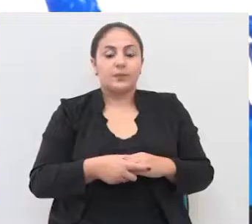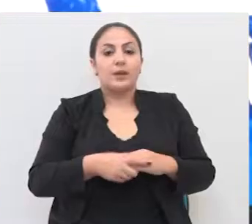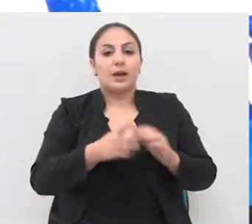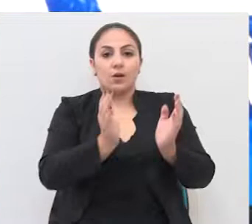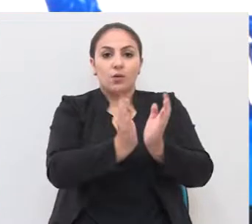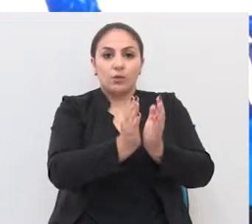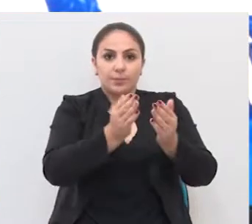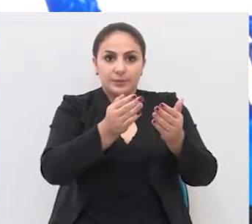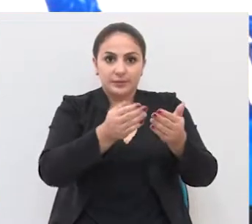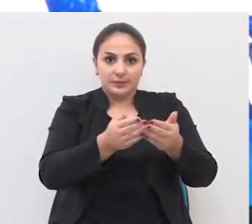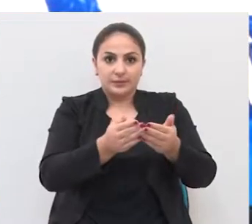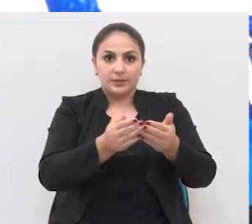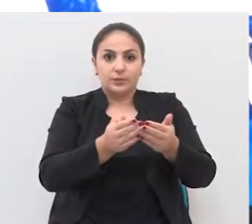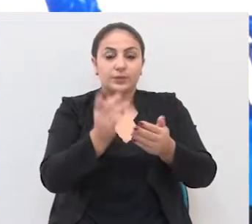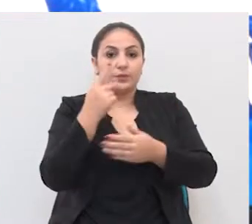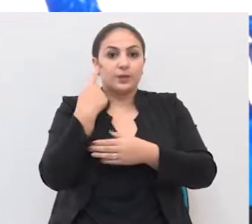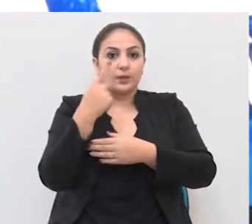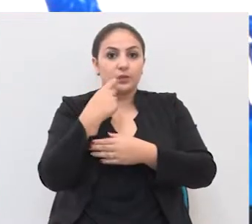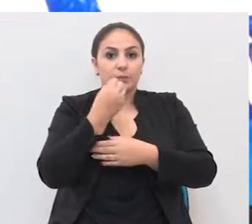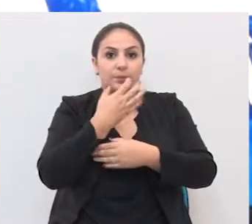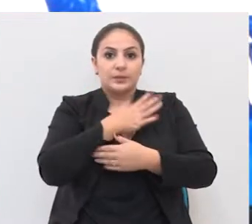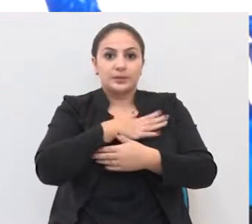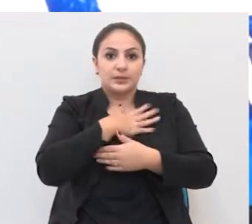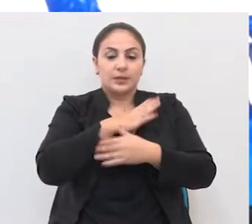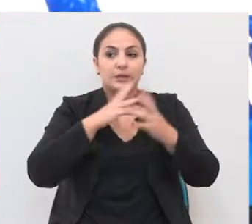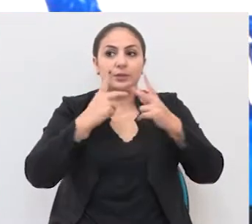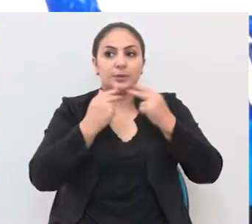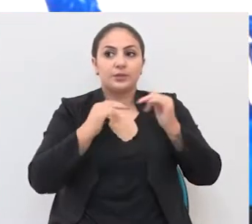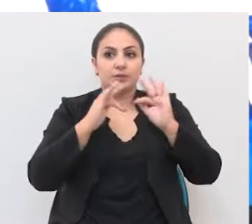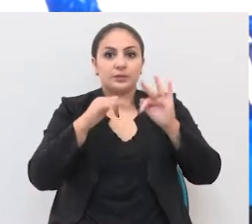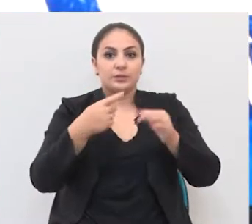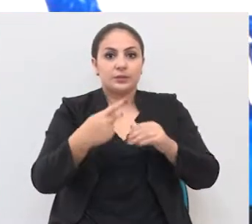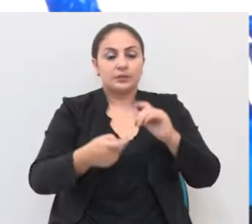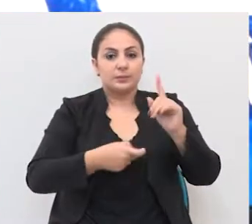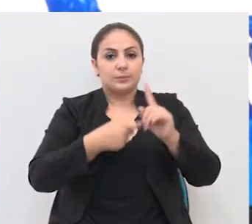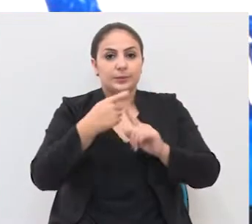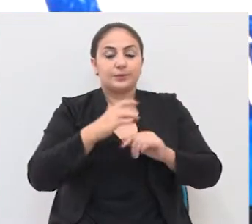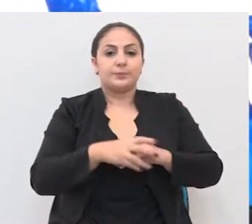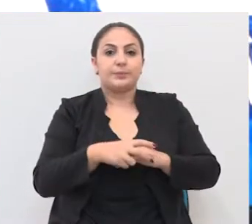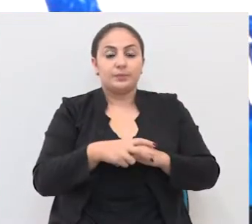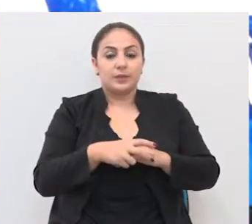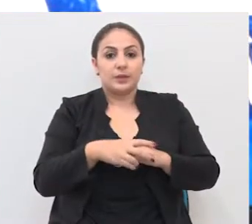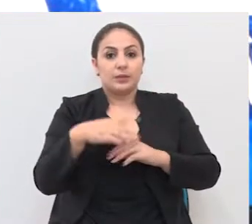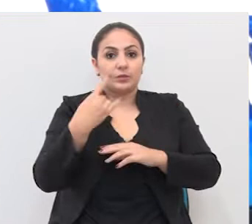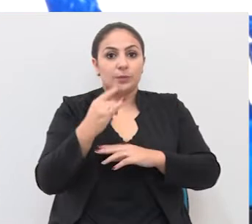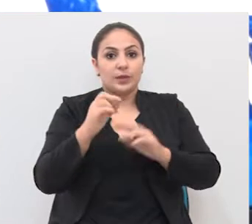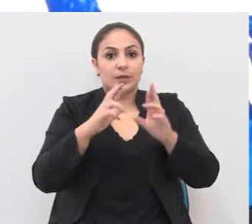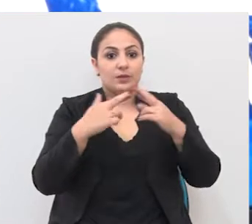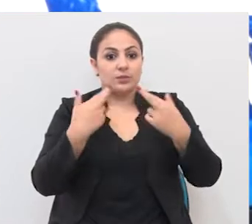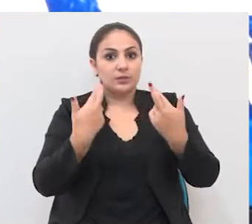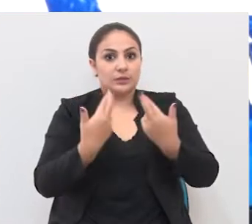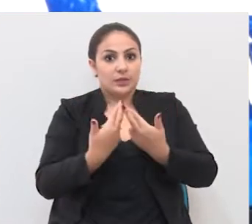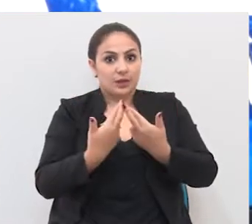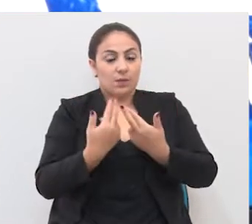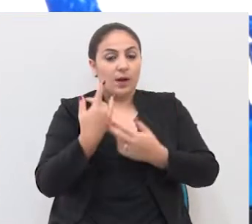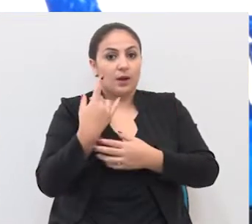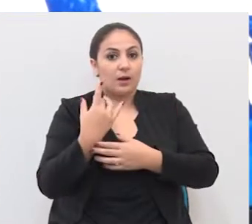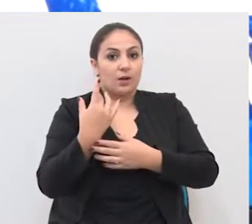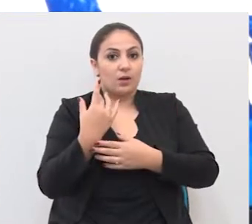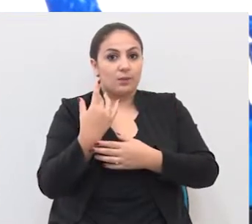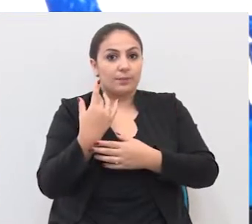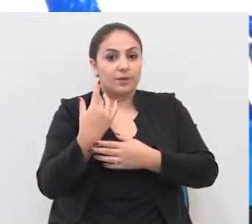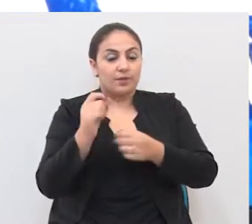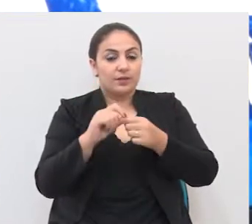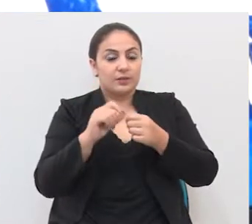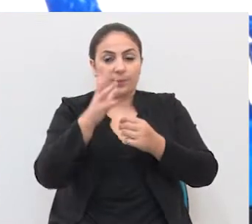A Frente Parlamentar Mista do Bem-Estar Animal está encerrando neste mês. E a penúltima reunião serviu para